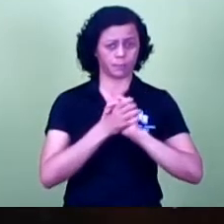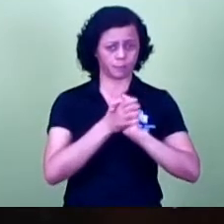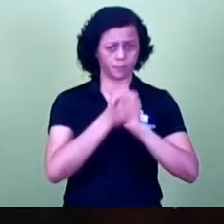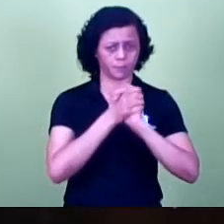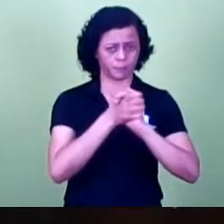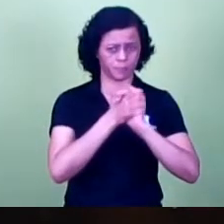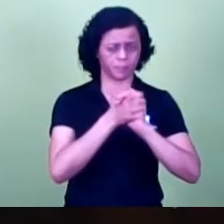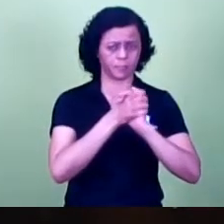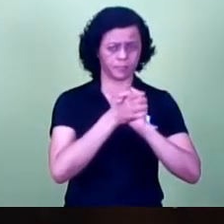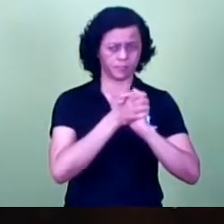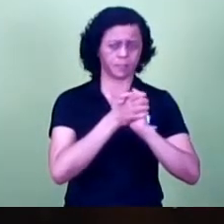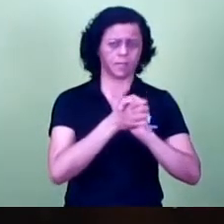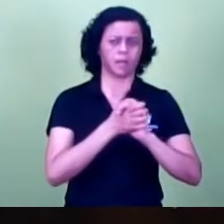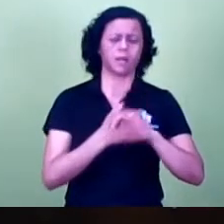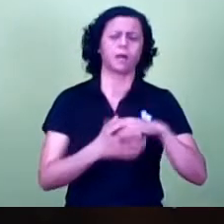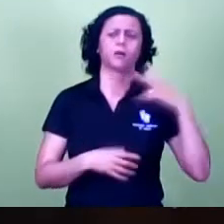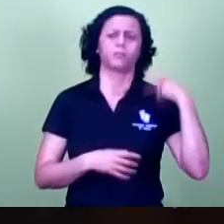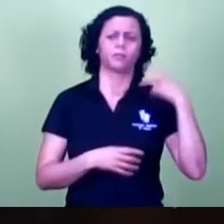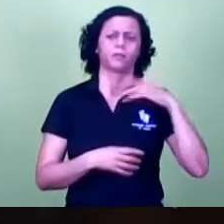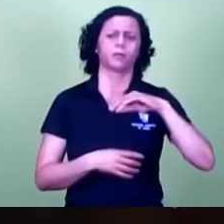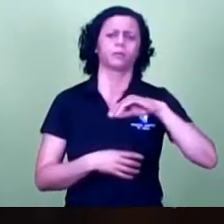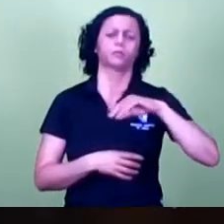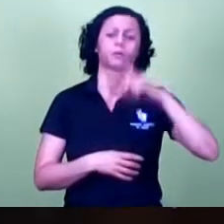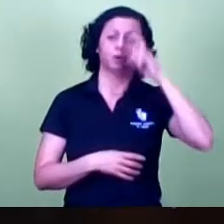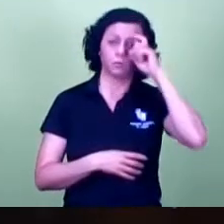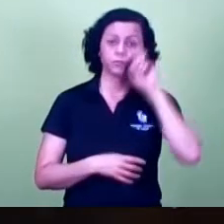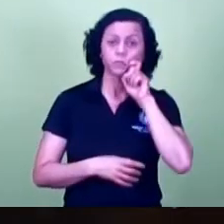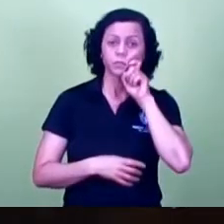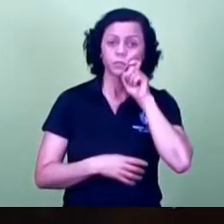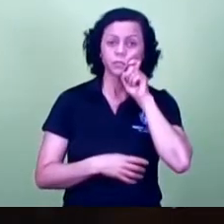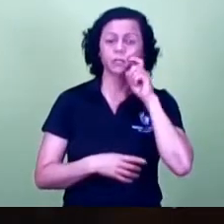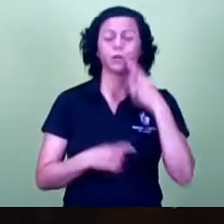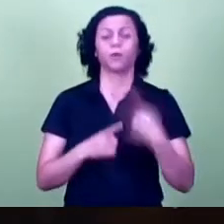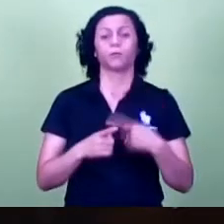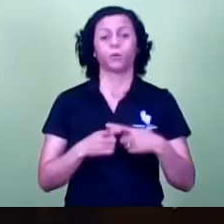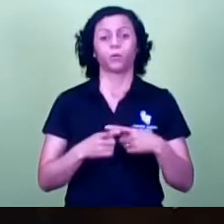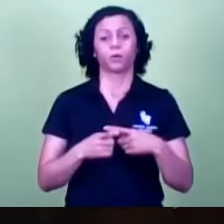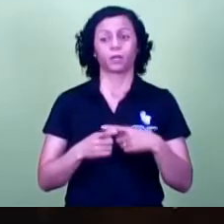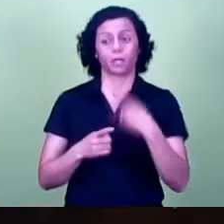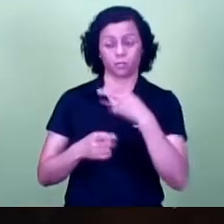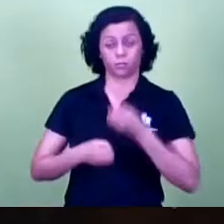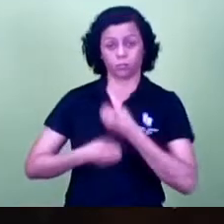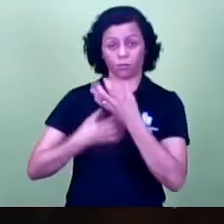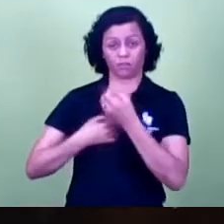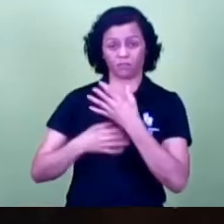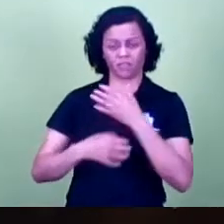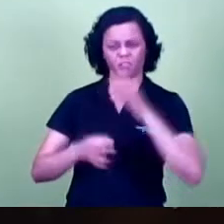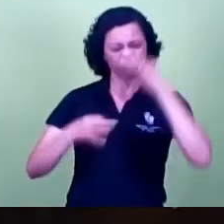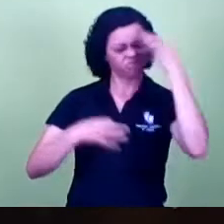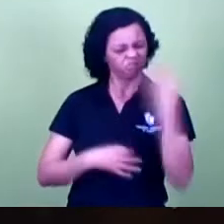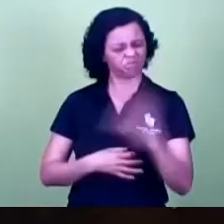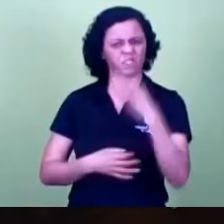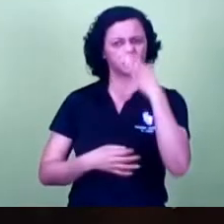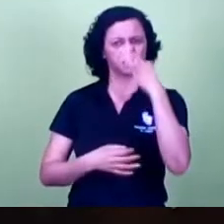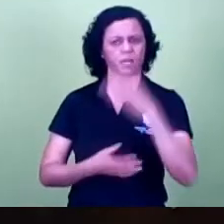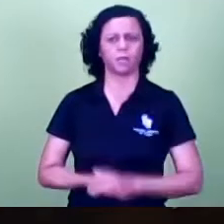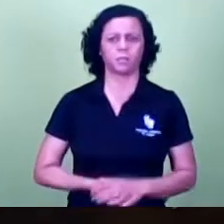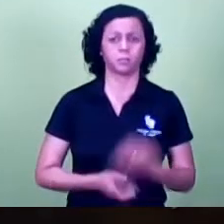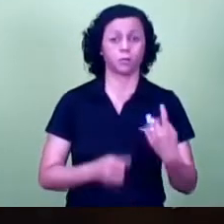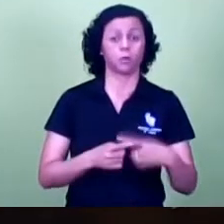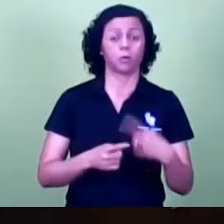vereador Julinho pois a sua fala hoje foi a mais assertiva Julinho porque